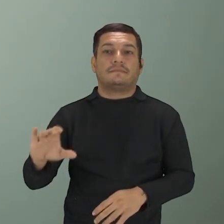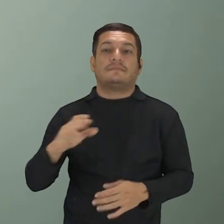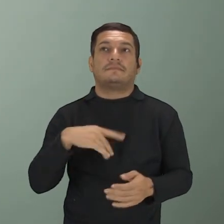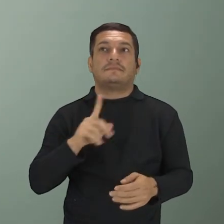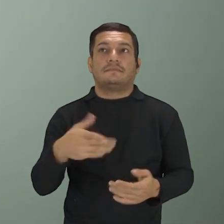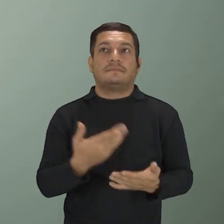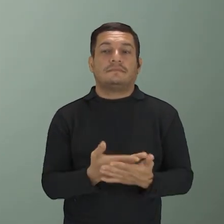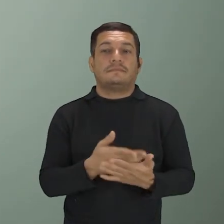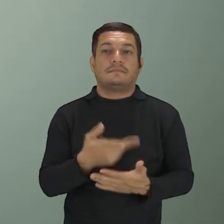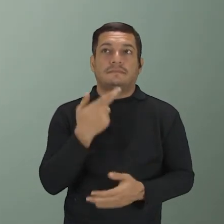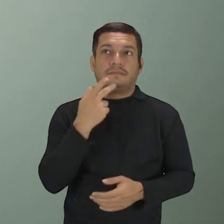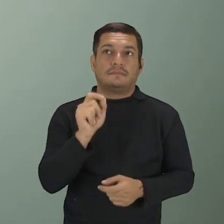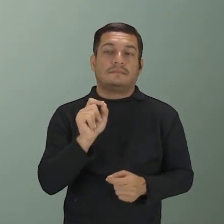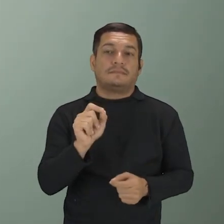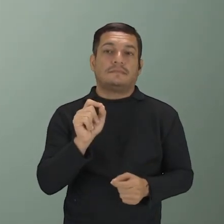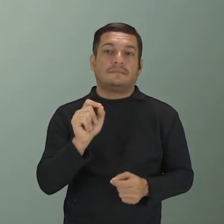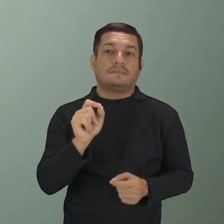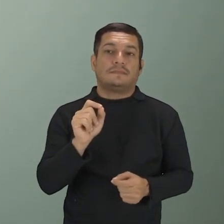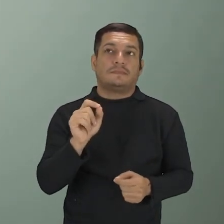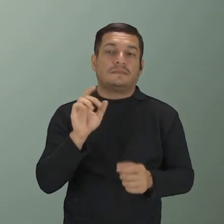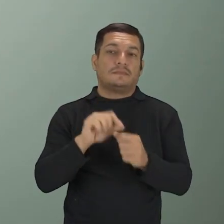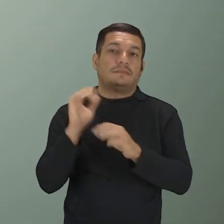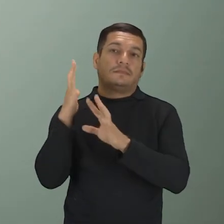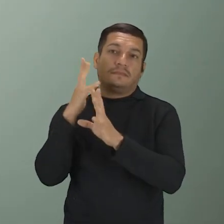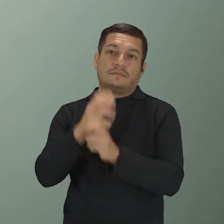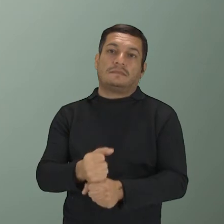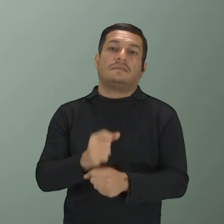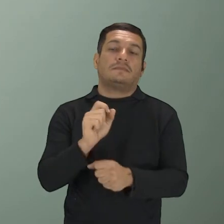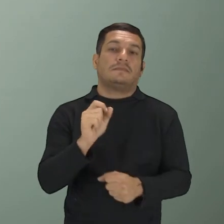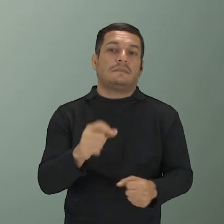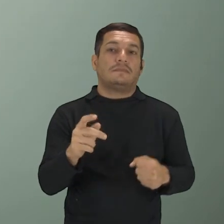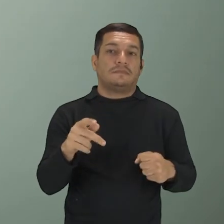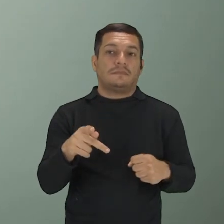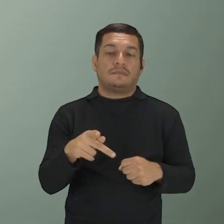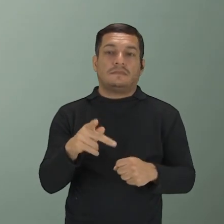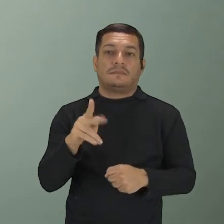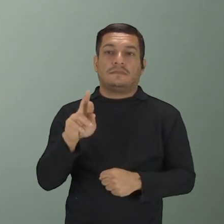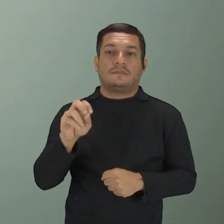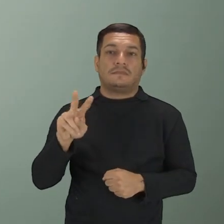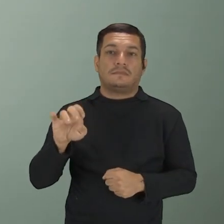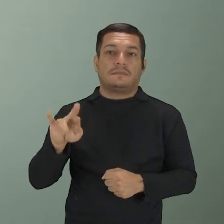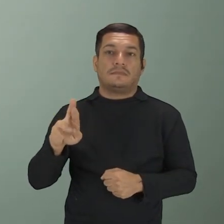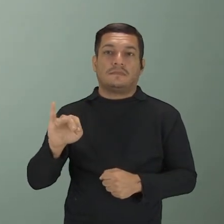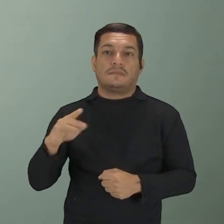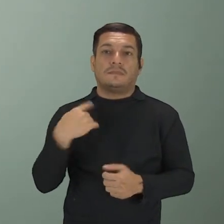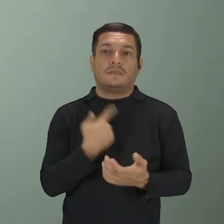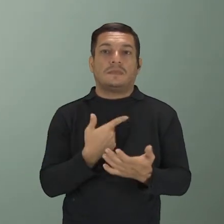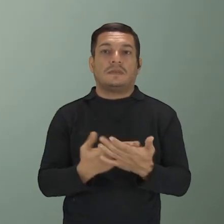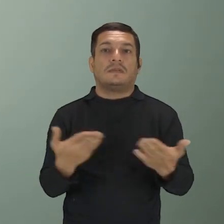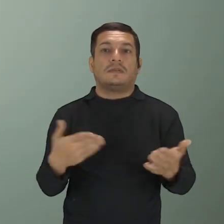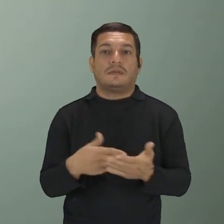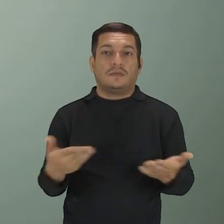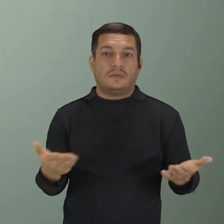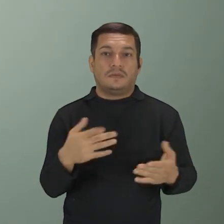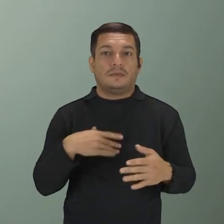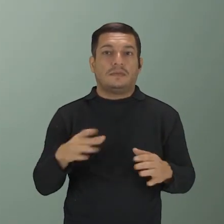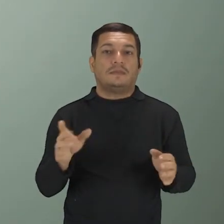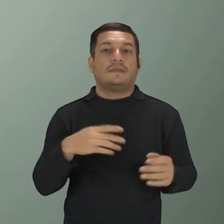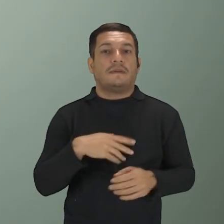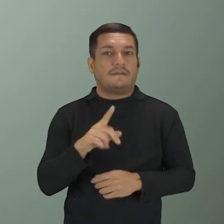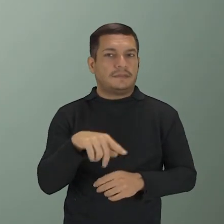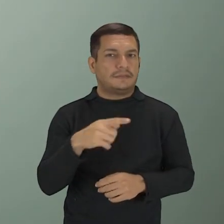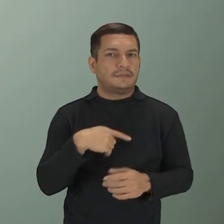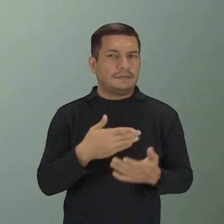Na aula que vem, nós vamos fazer uma revisão dos provérbios que nós já vimos até aqui. Tá bom? Então, fica com eles